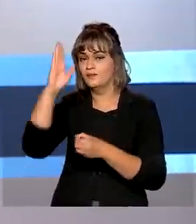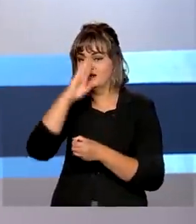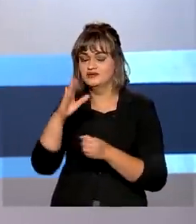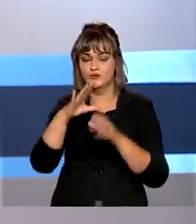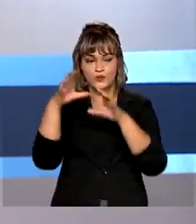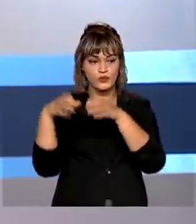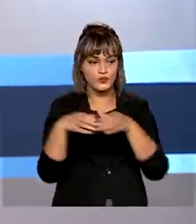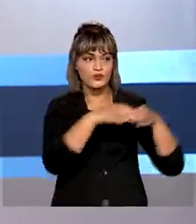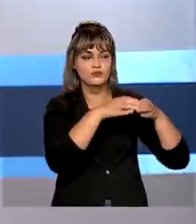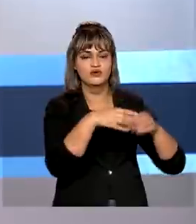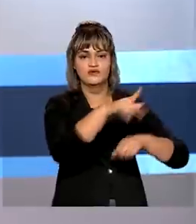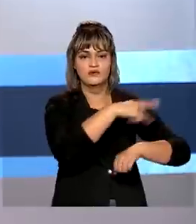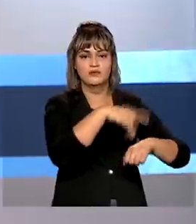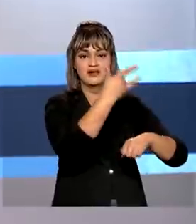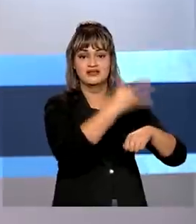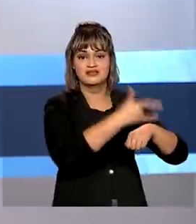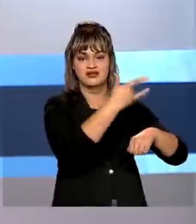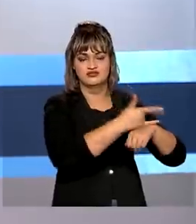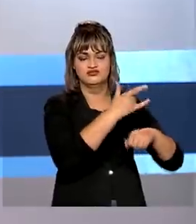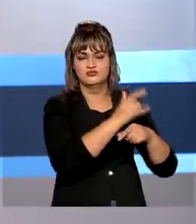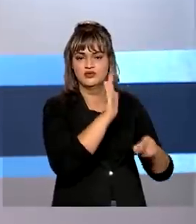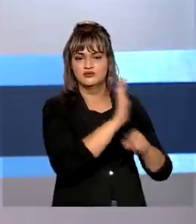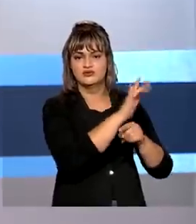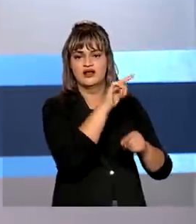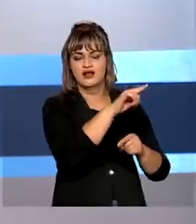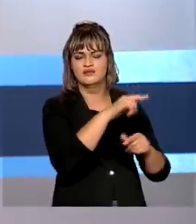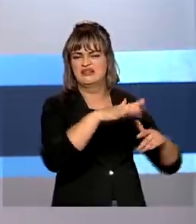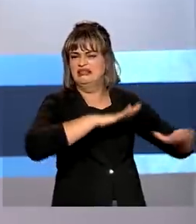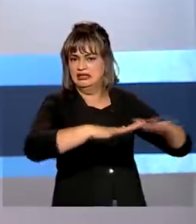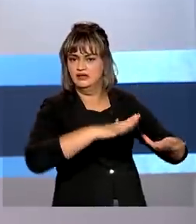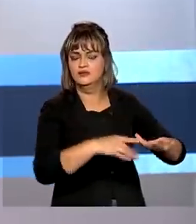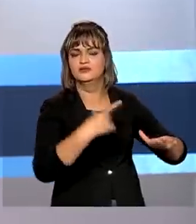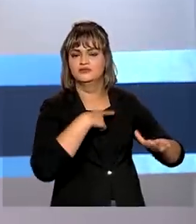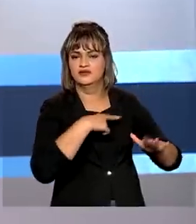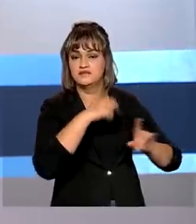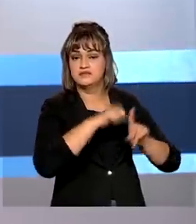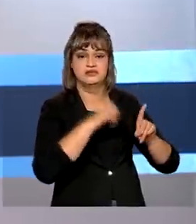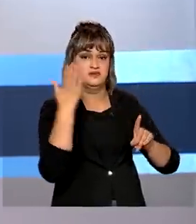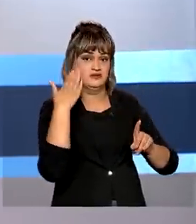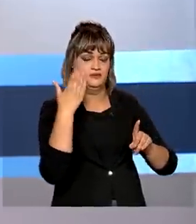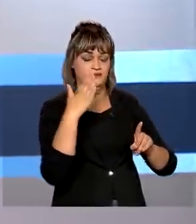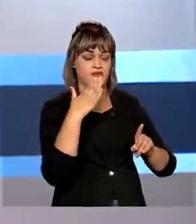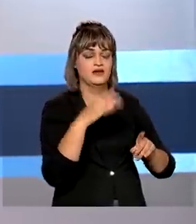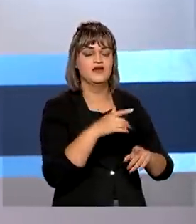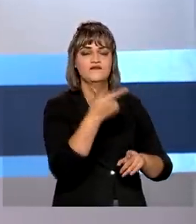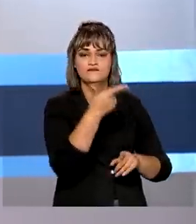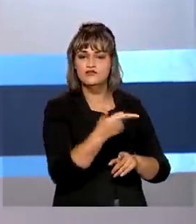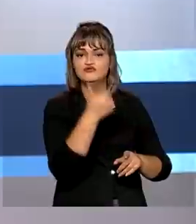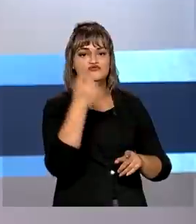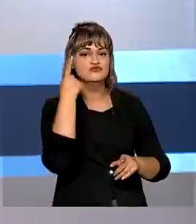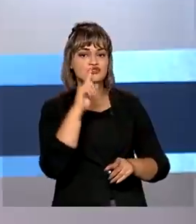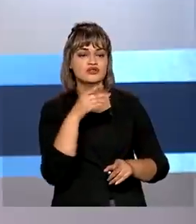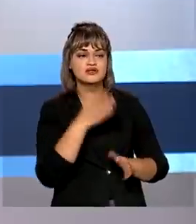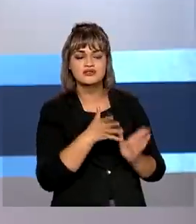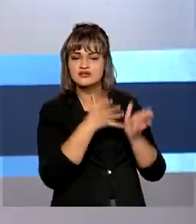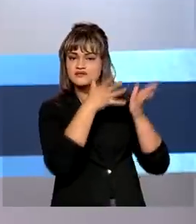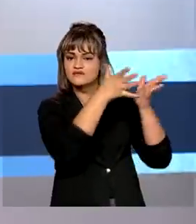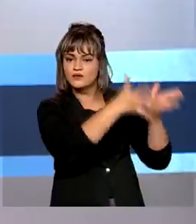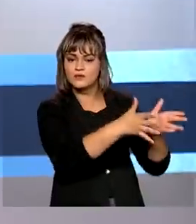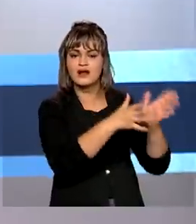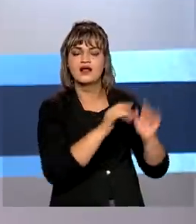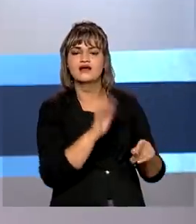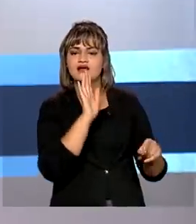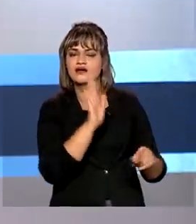militares que participaram da missão humanitária no Haiti após o terremoto no mês passado. Durante 21 dias, os brasileiros